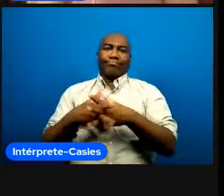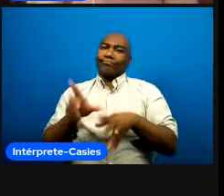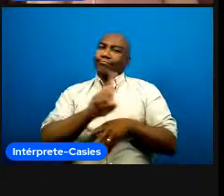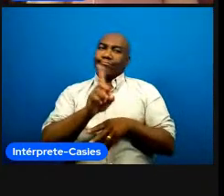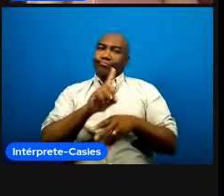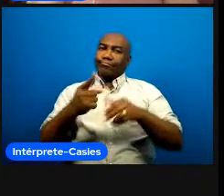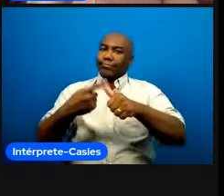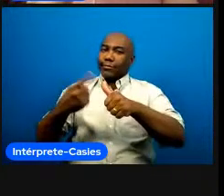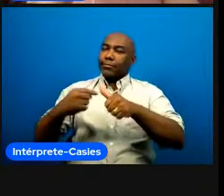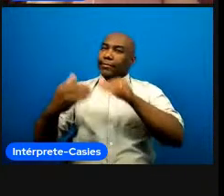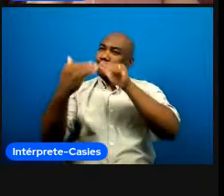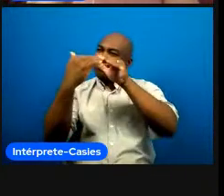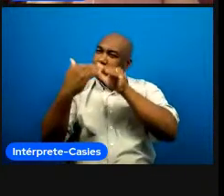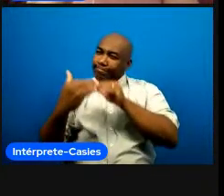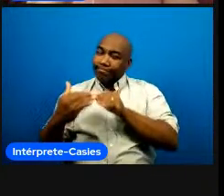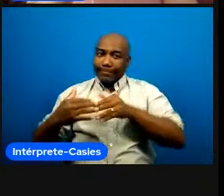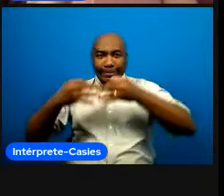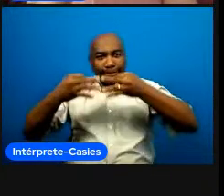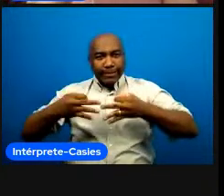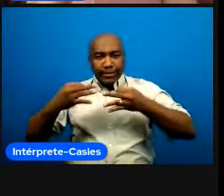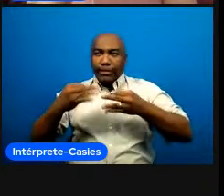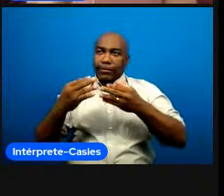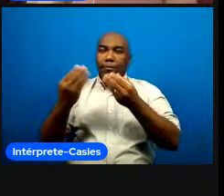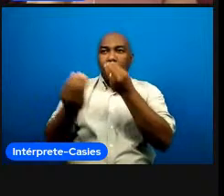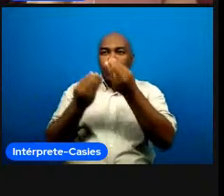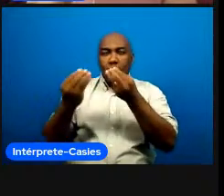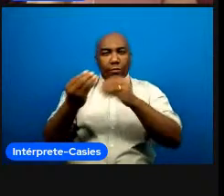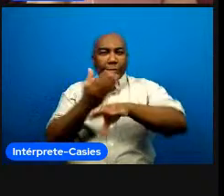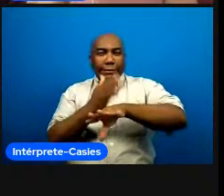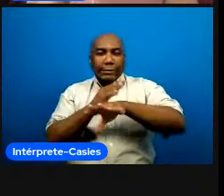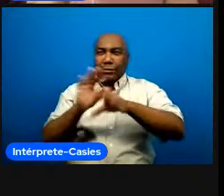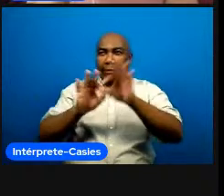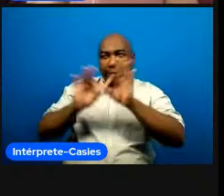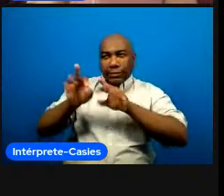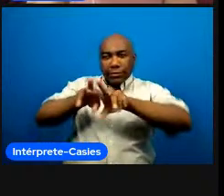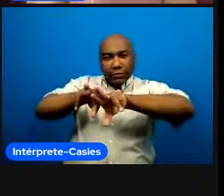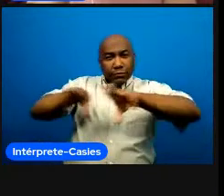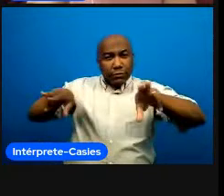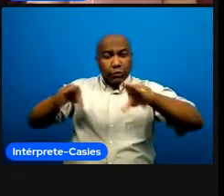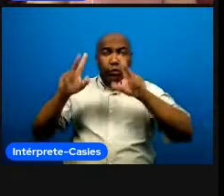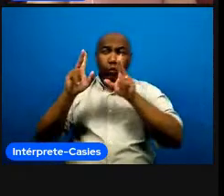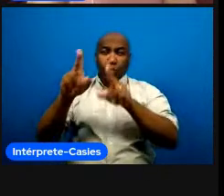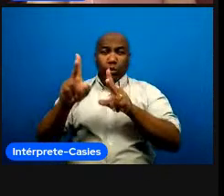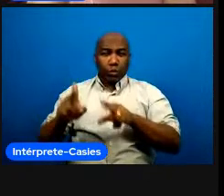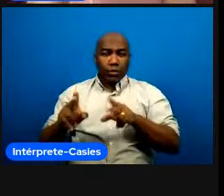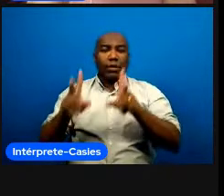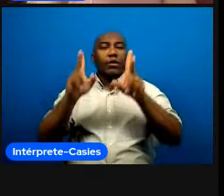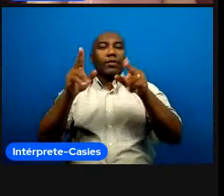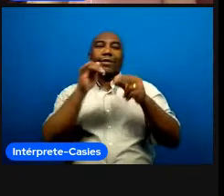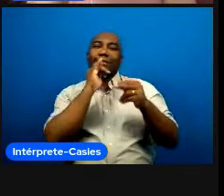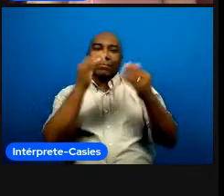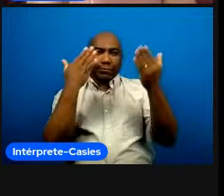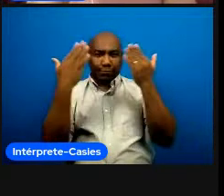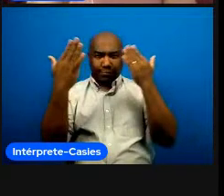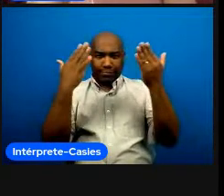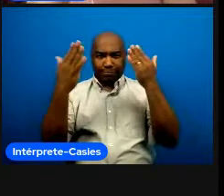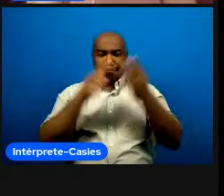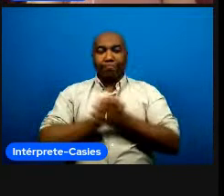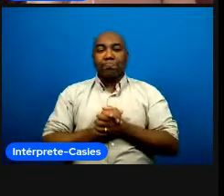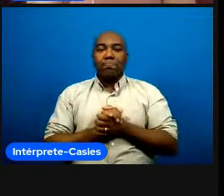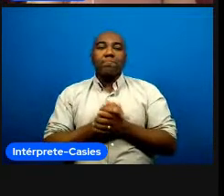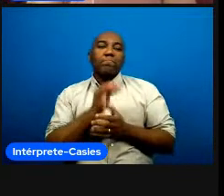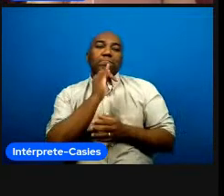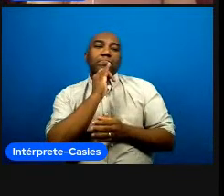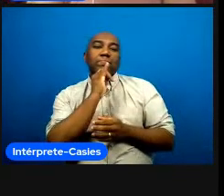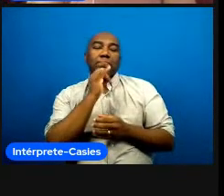parâmetros técnico-táticos sócio-educativos histórico-culturais eu deixo aqui um exemplo de uma prática como